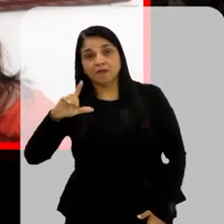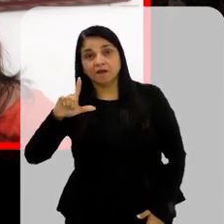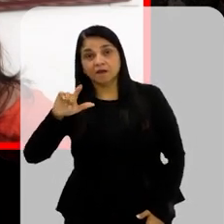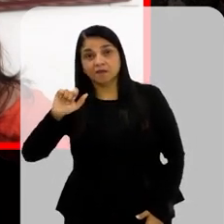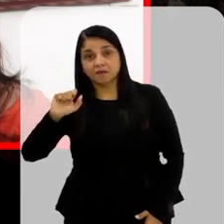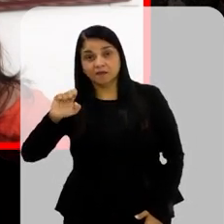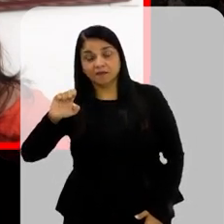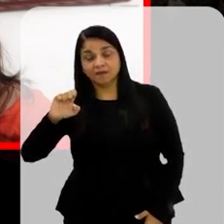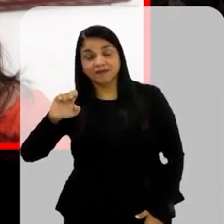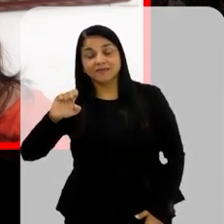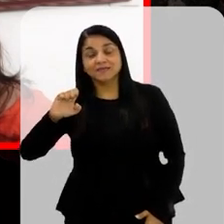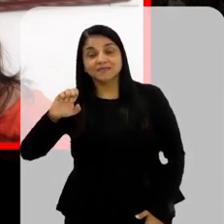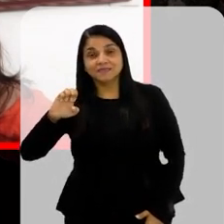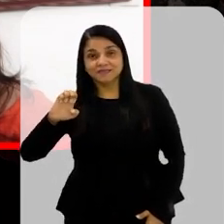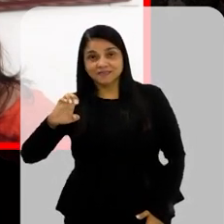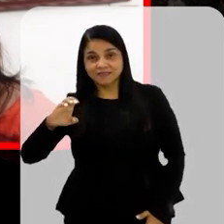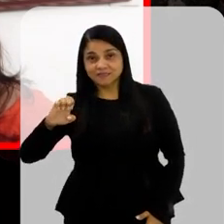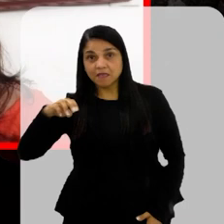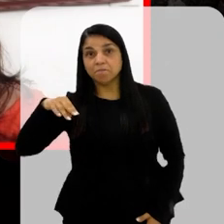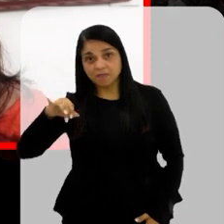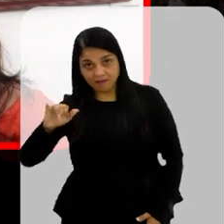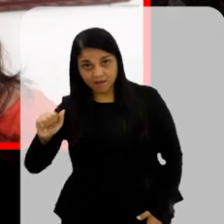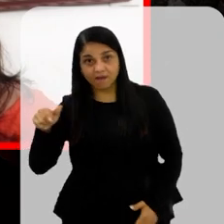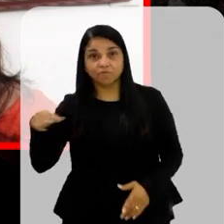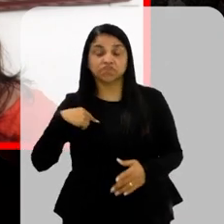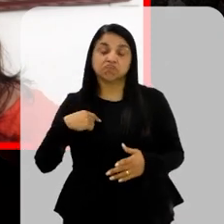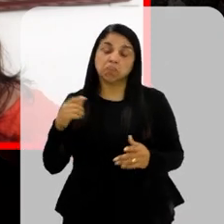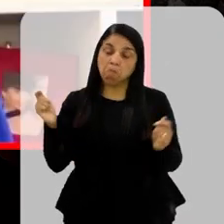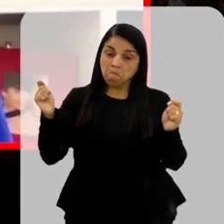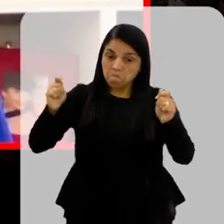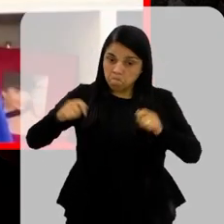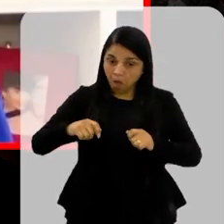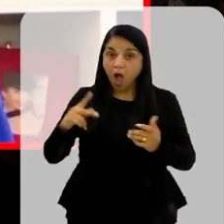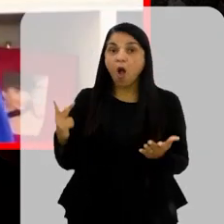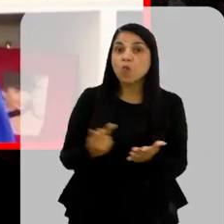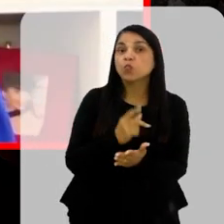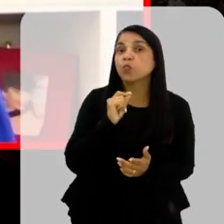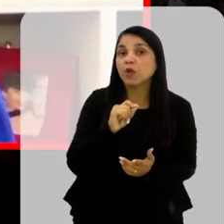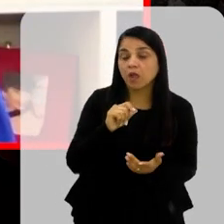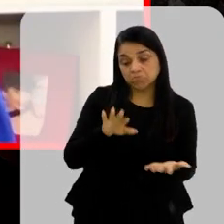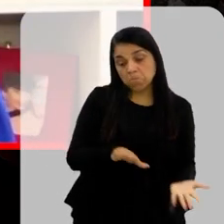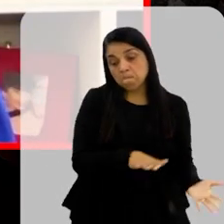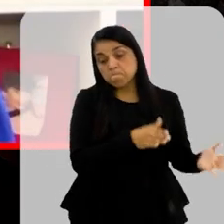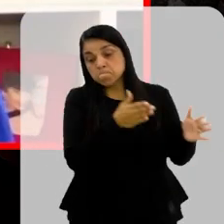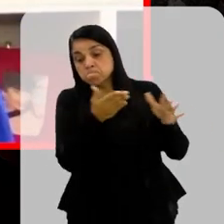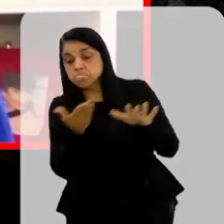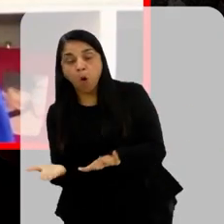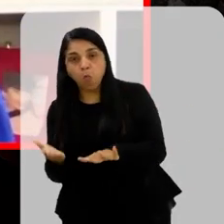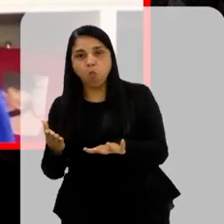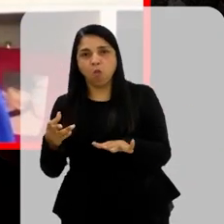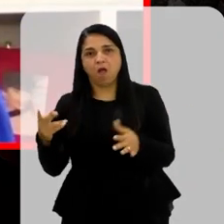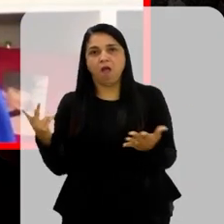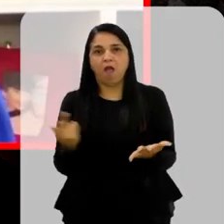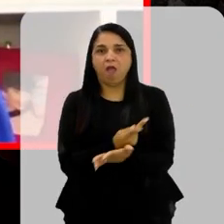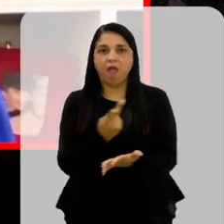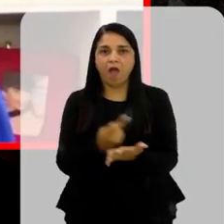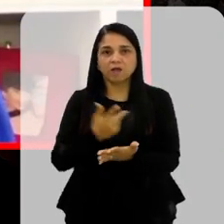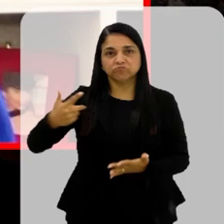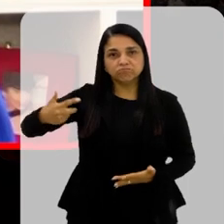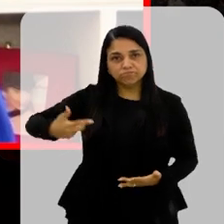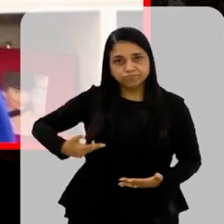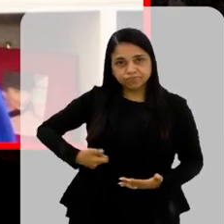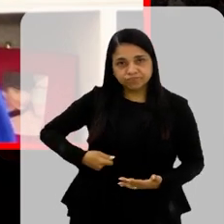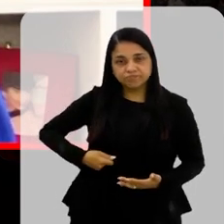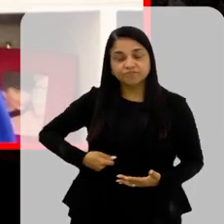Podem evoluir Para uma fatalidade Para óbito Então o que Me deixa Muito triste É que essa